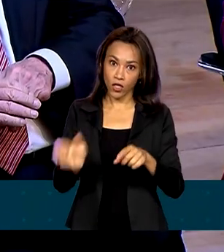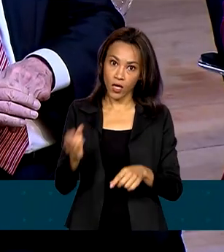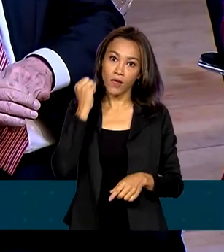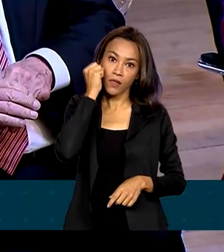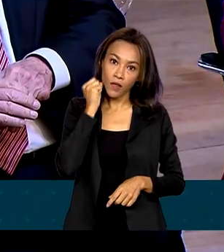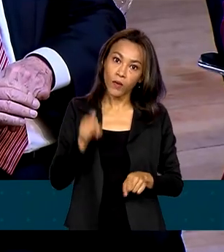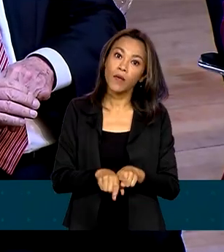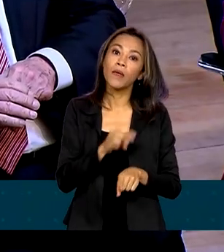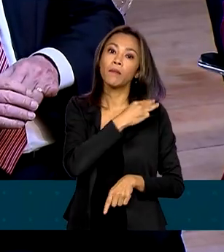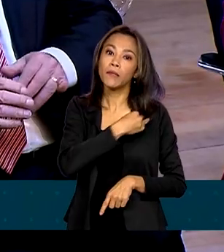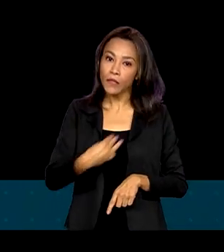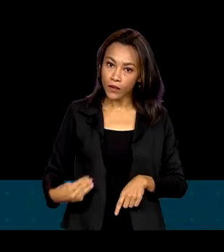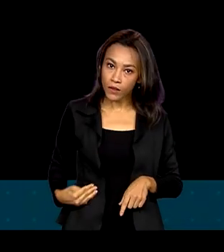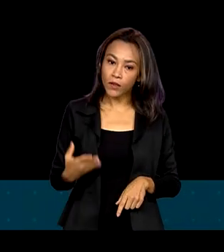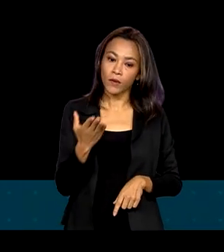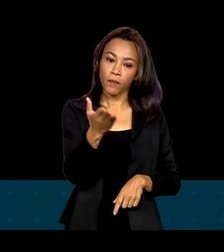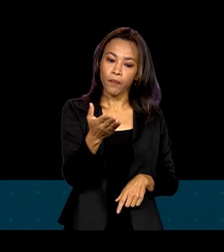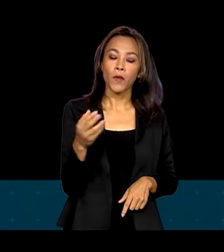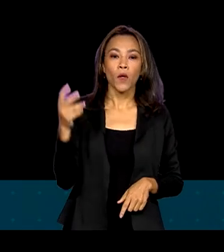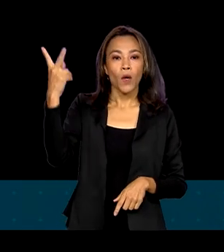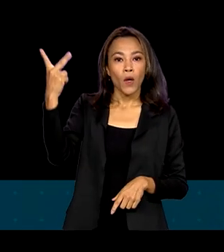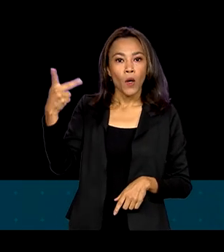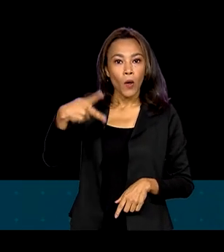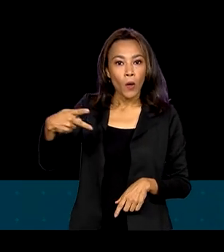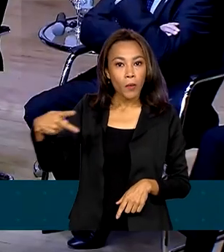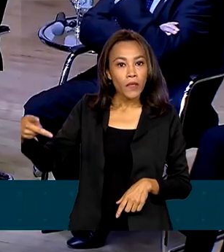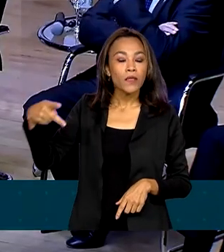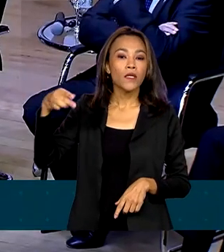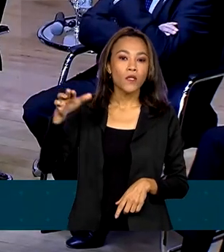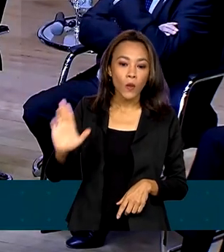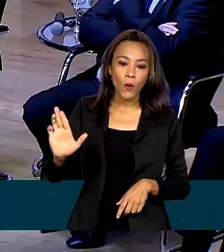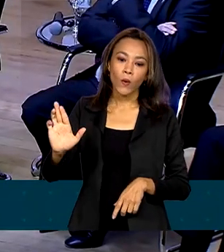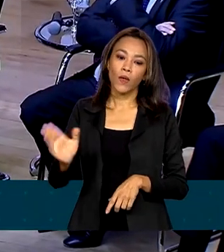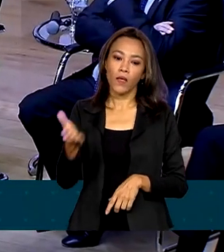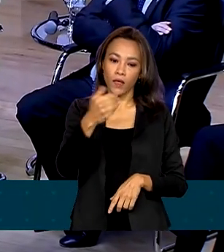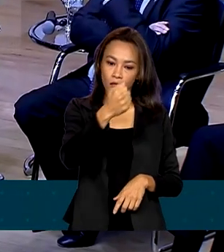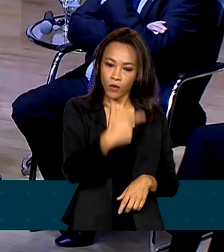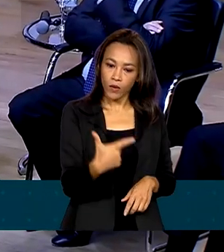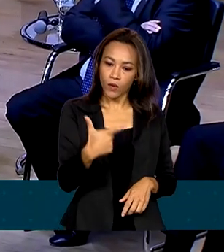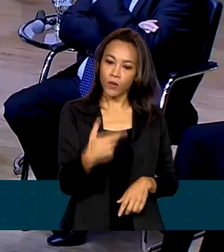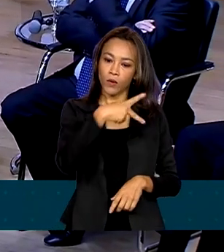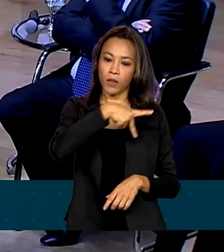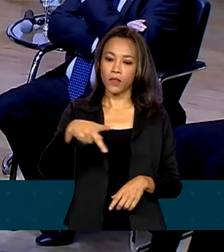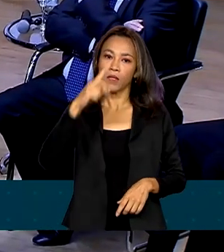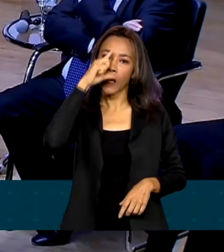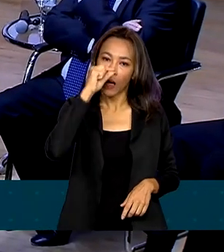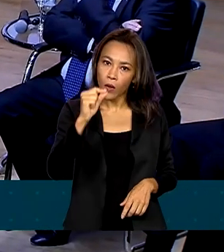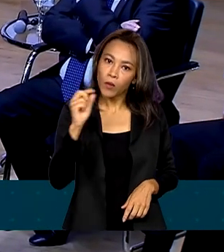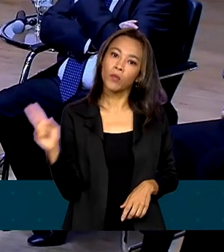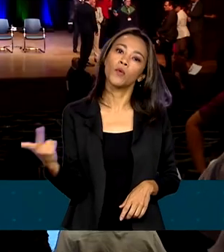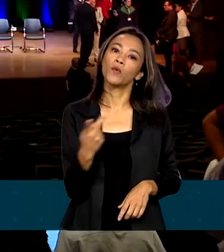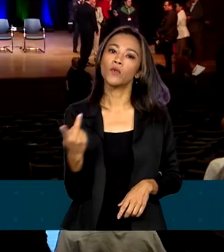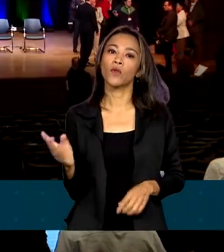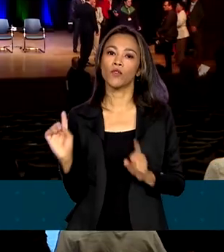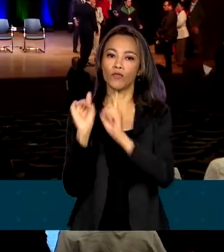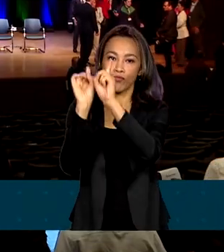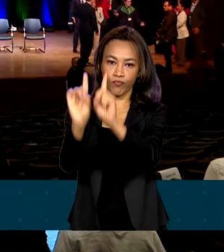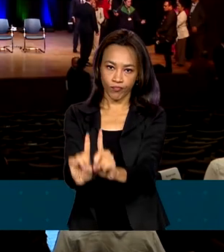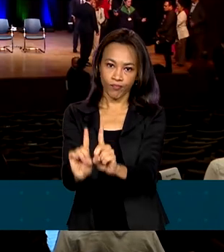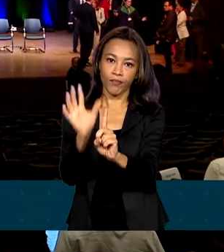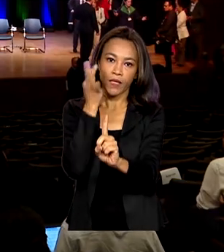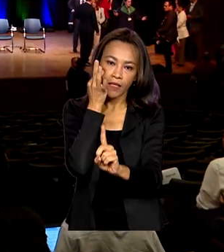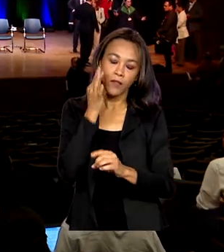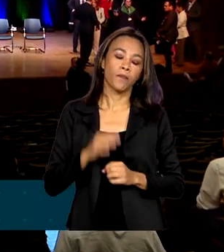presidente Luiz Inácio Lula da Silva e o vice-presidente Geraldo Alckmin estiveram presentes. O presidente